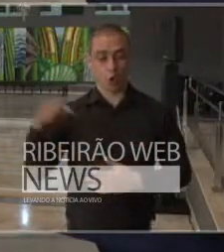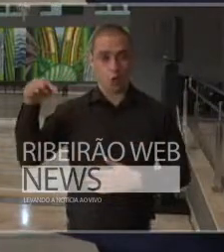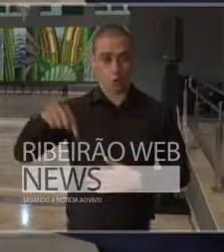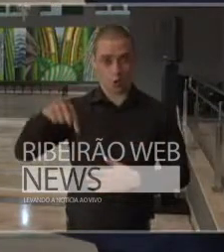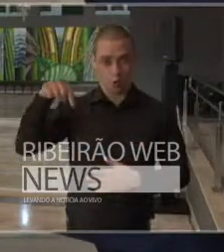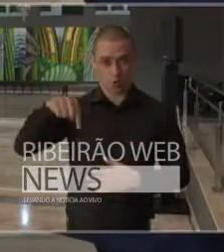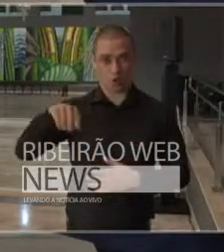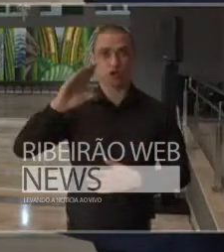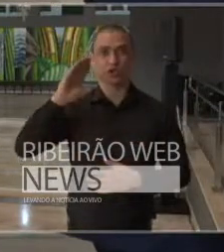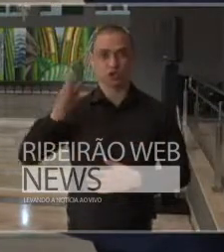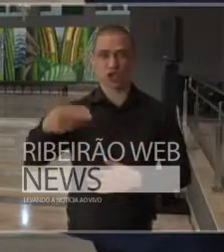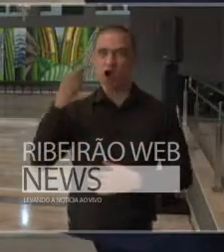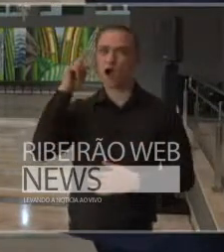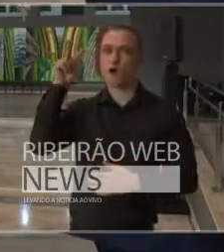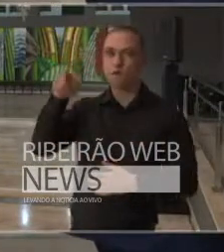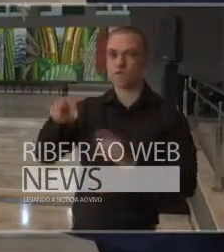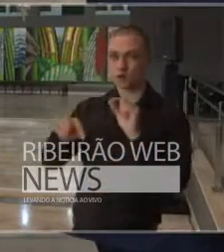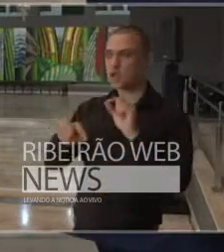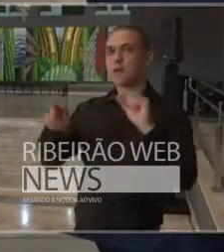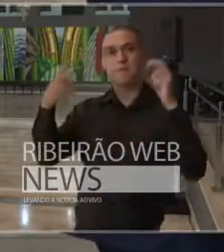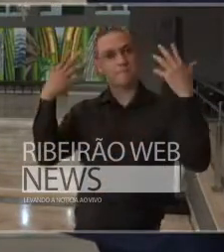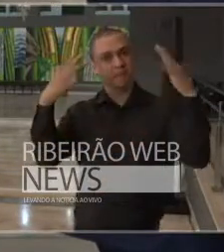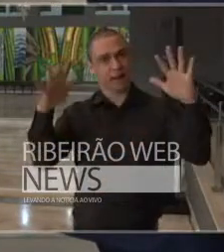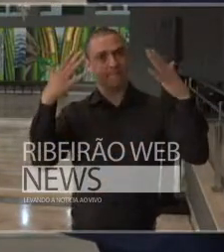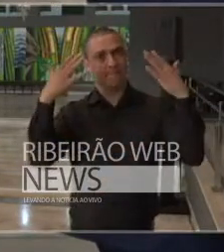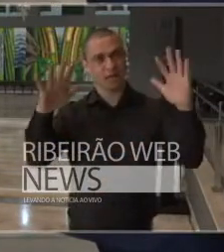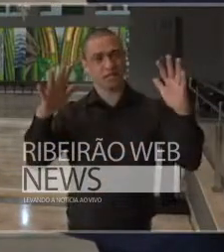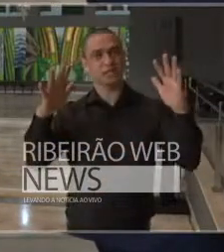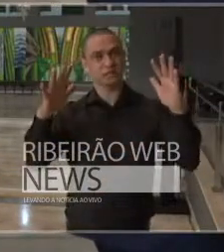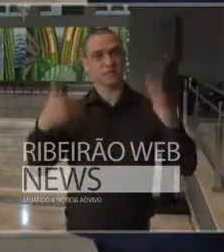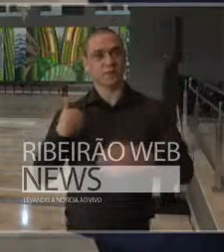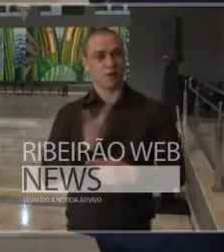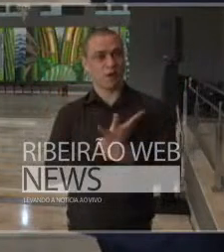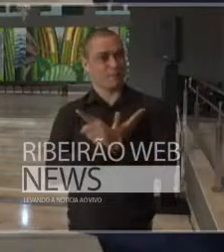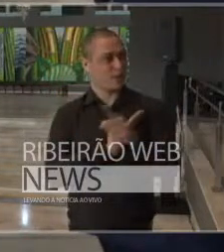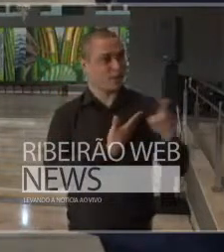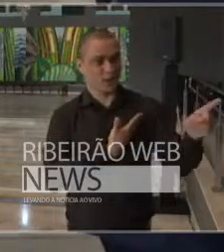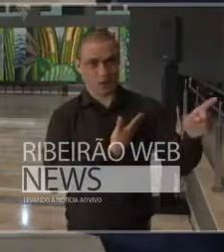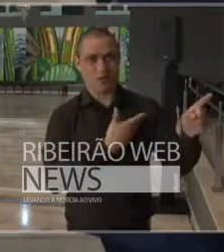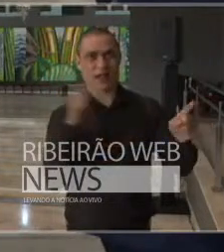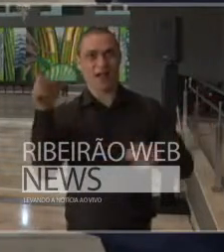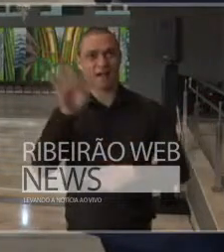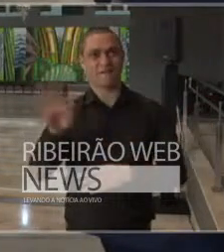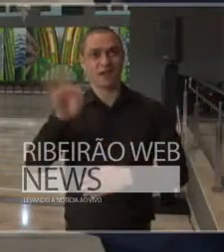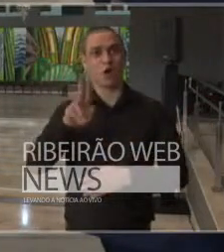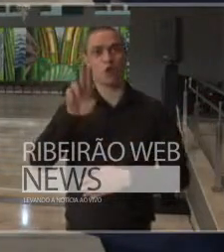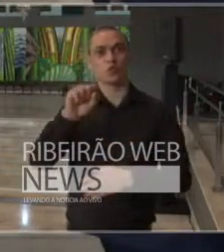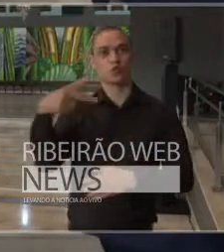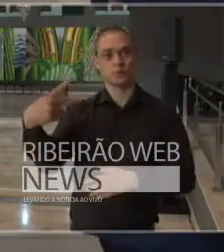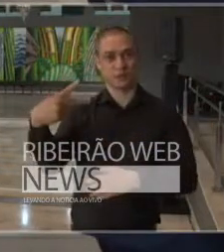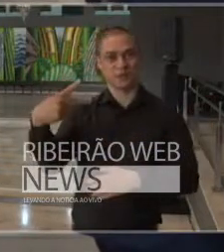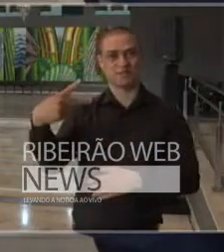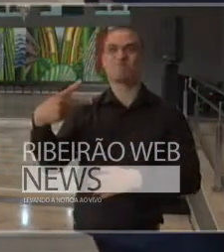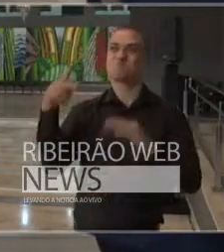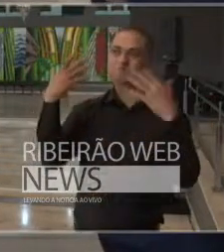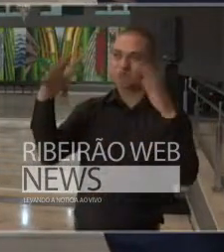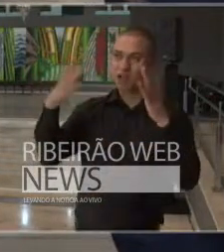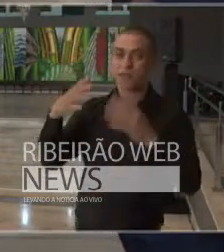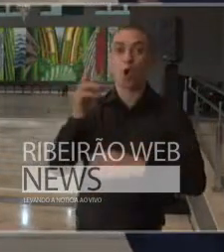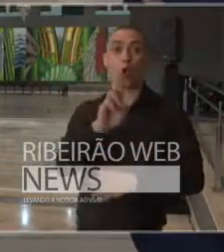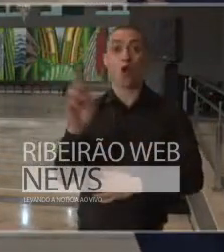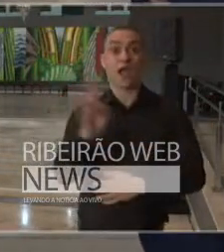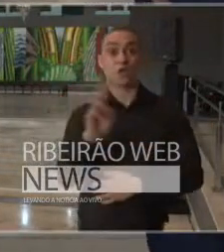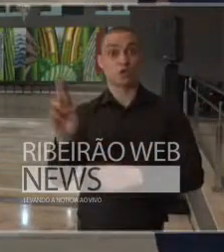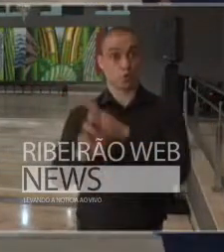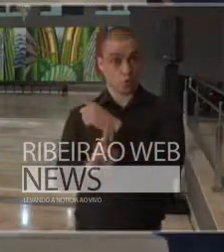nós estamos vendo aqui queria parabenizar meus colegas da Universidade de São Paulo o senhor reitor